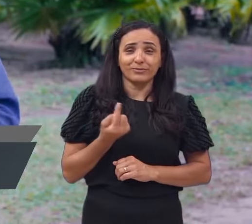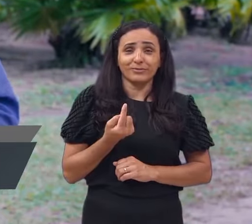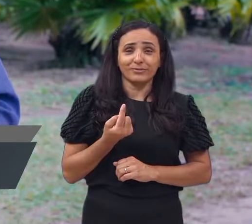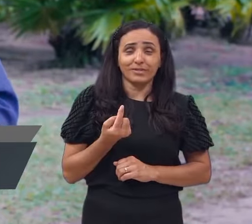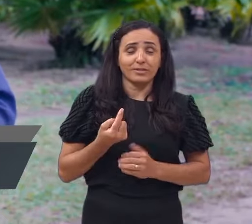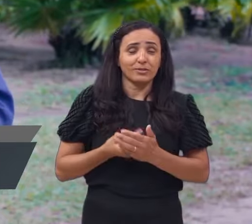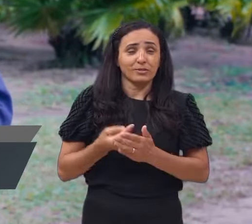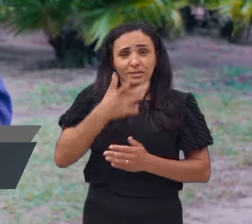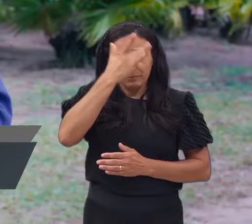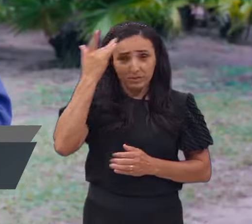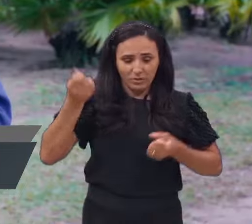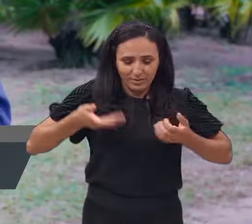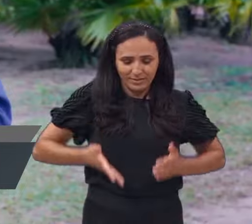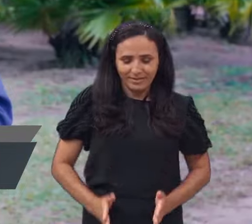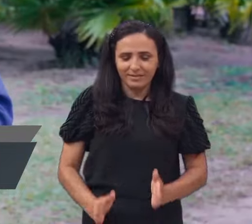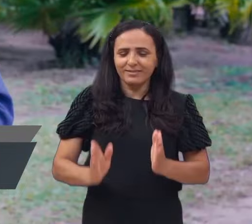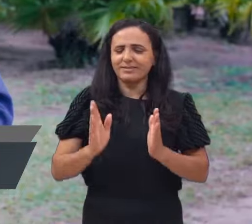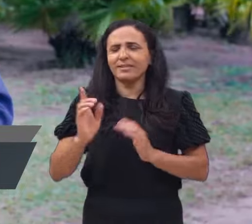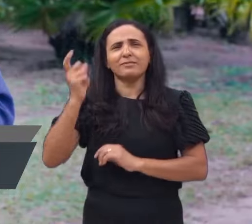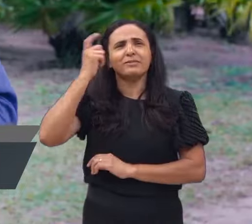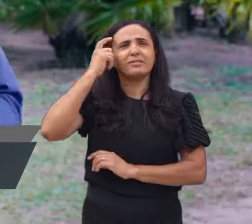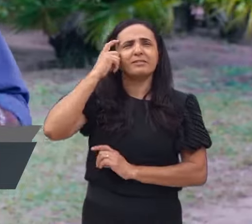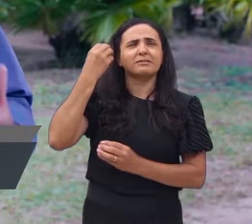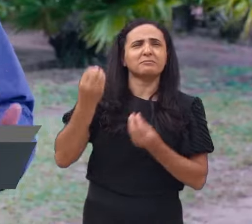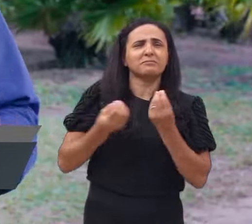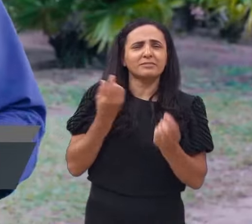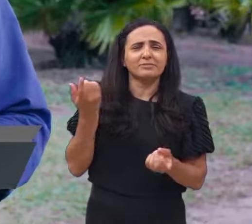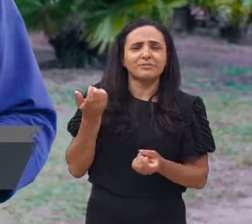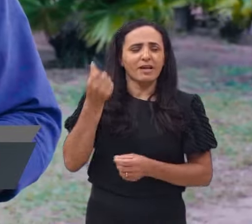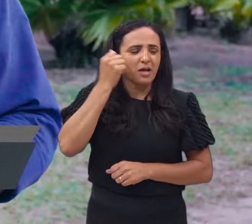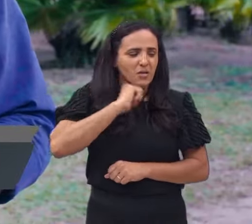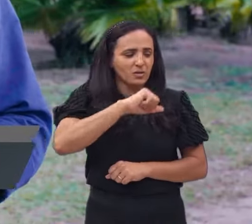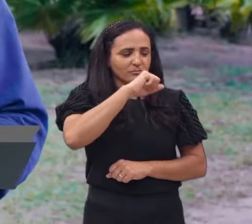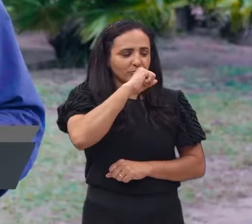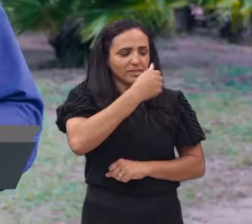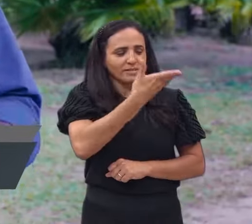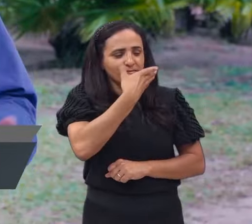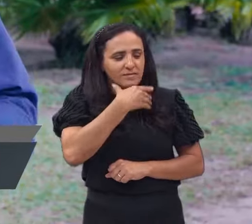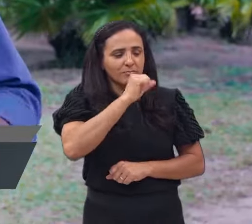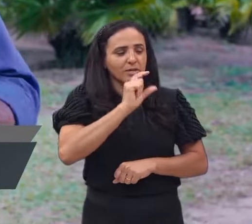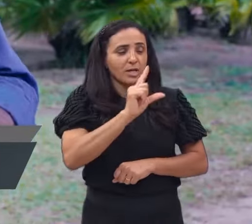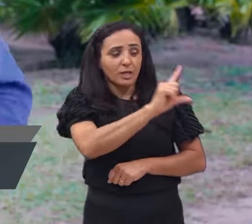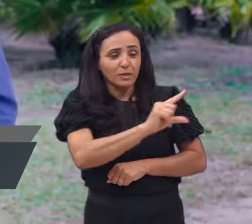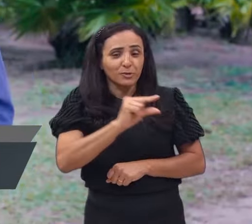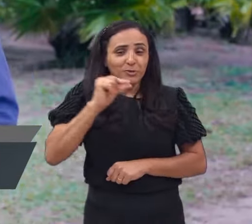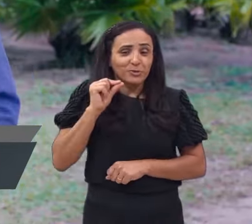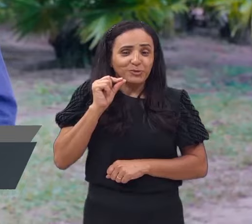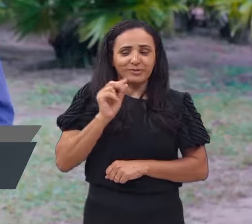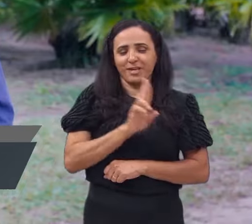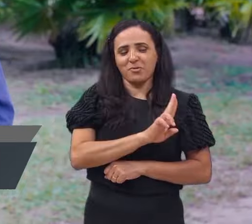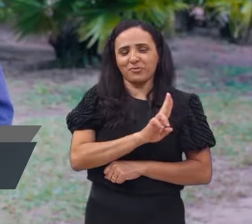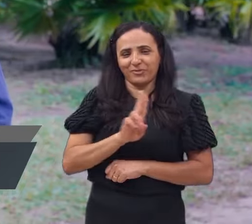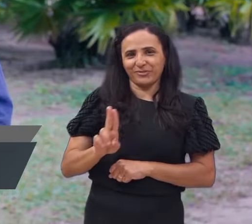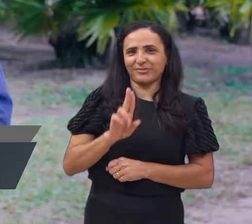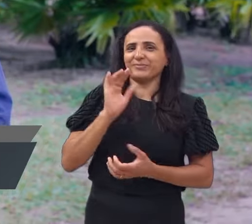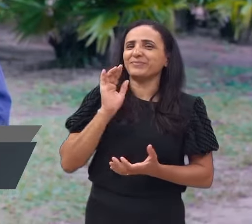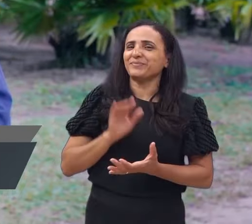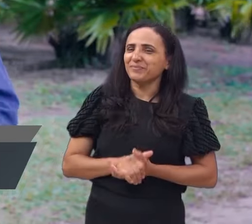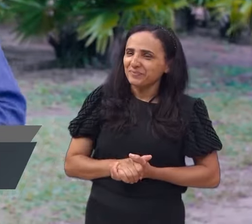nascer, de acordo com a expectativa que havia dos pais, daria um nome para, então, seu filho.